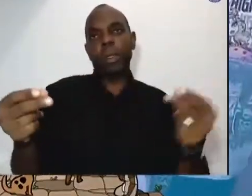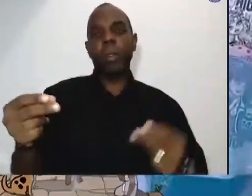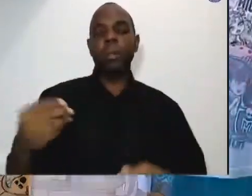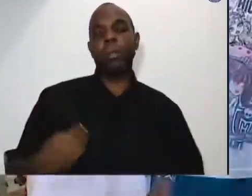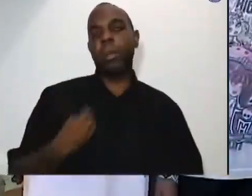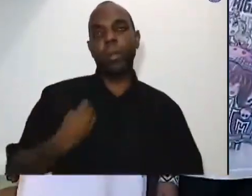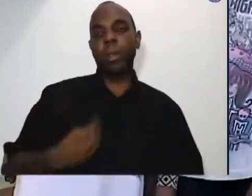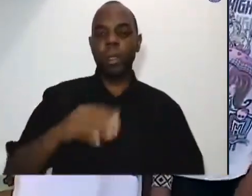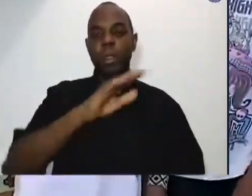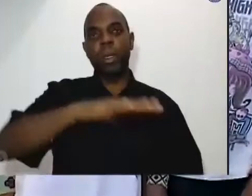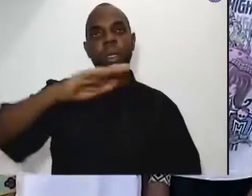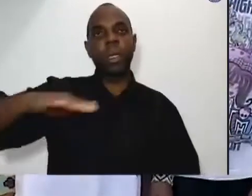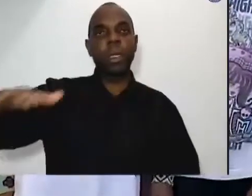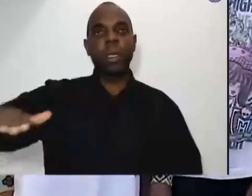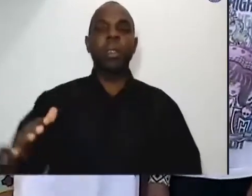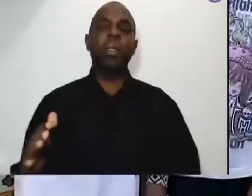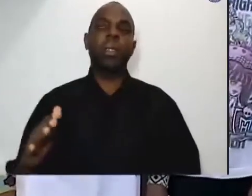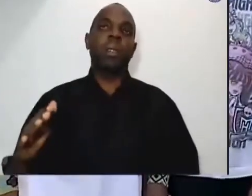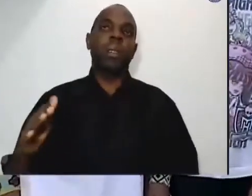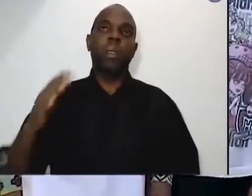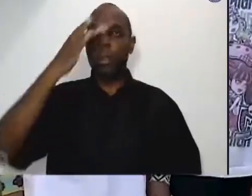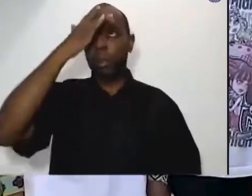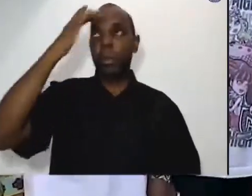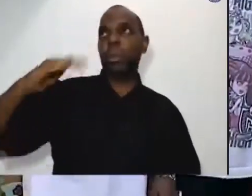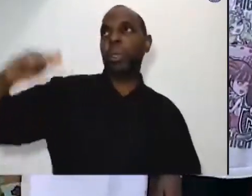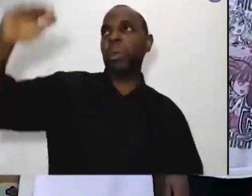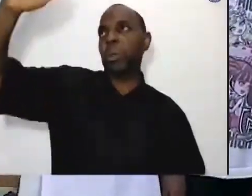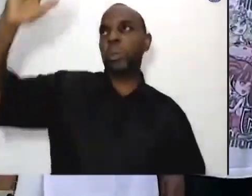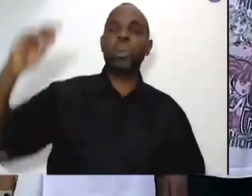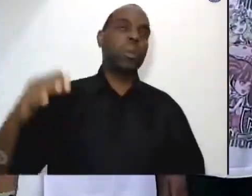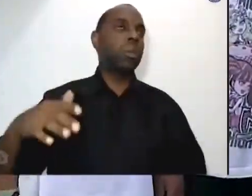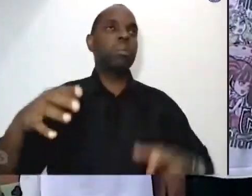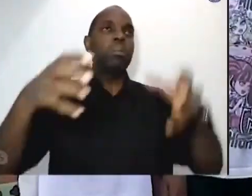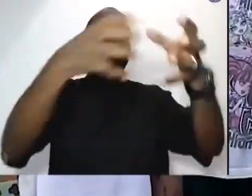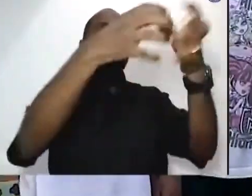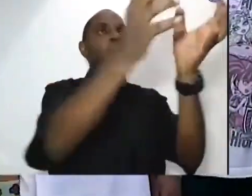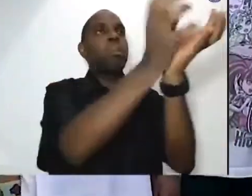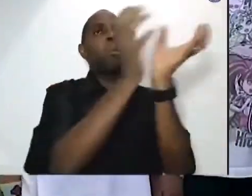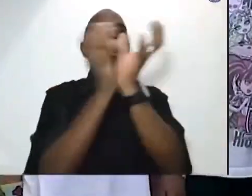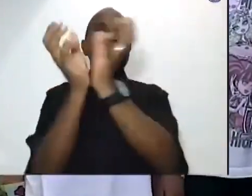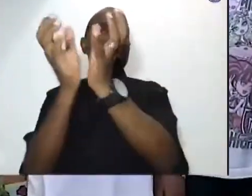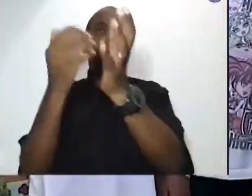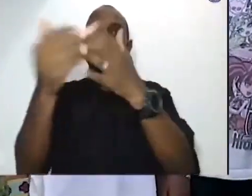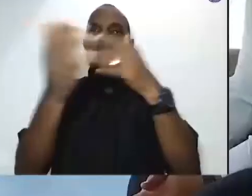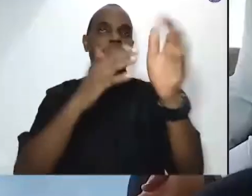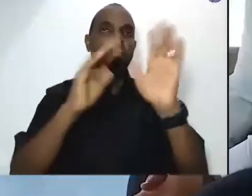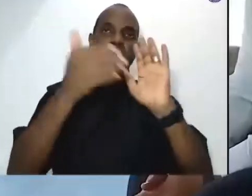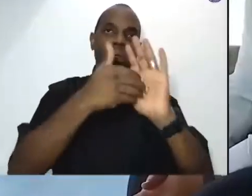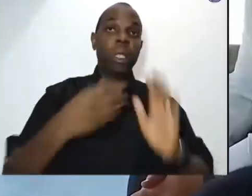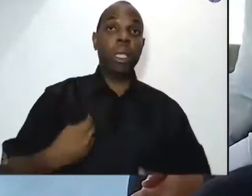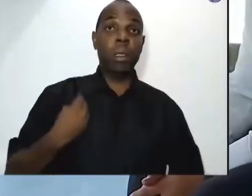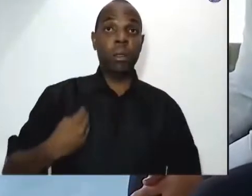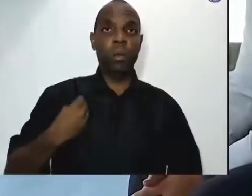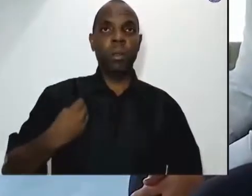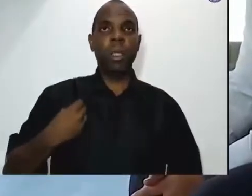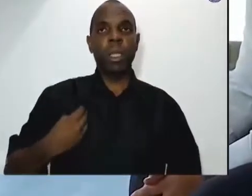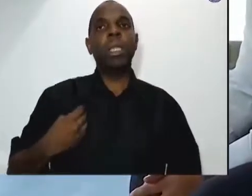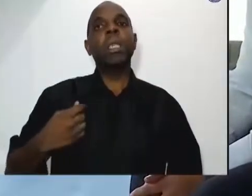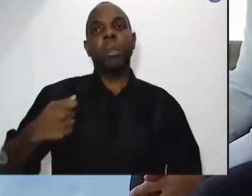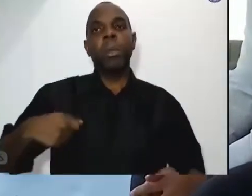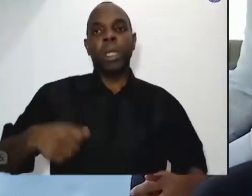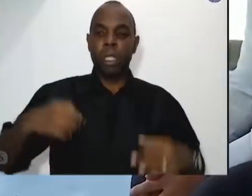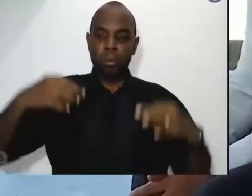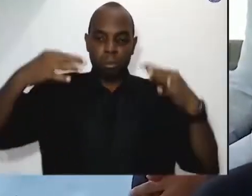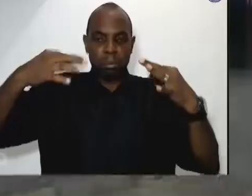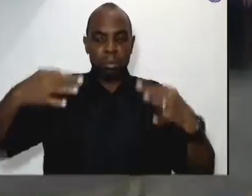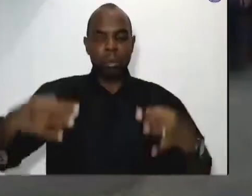a vida dos povos originários. E essa vida é para ser cuidada. A nossa missão é a